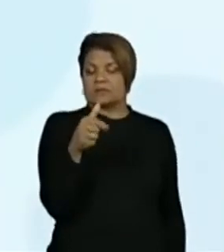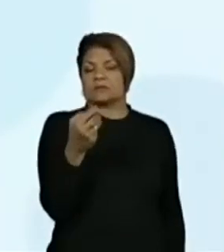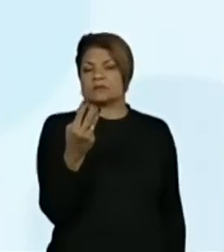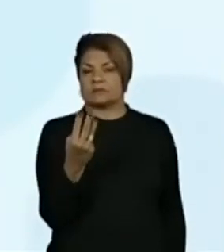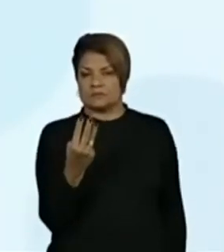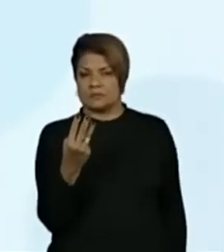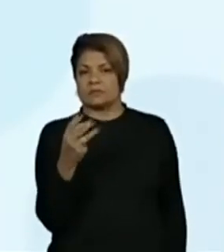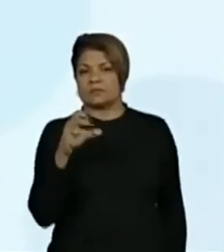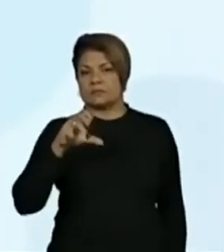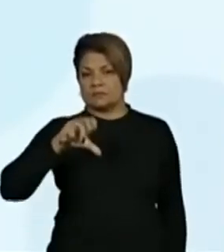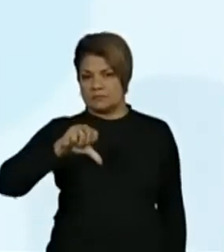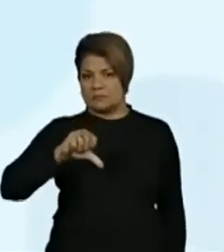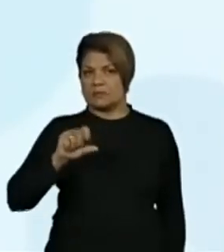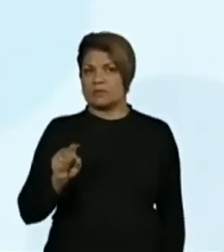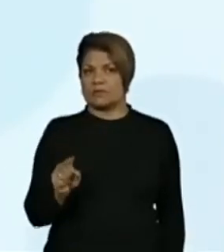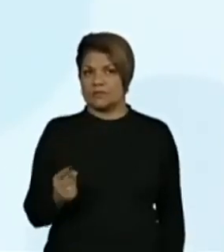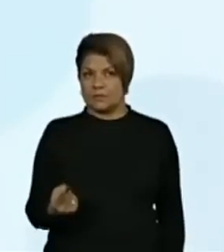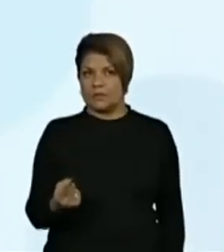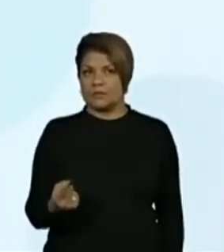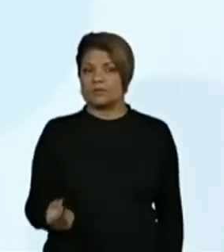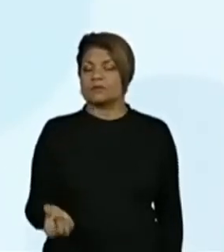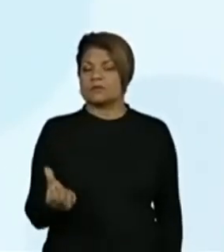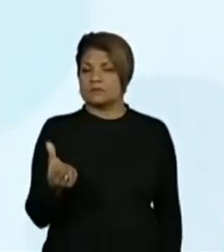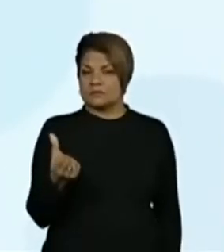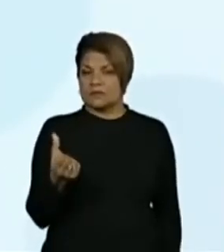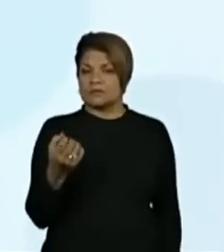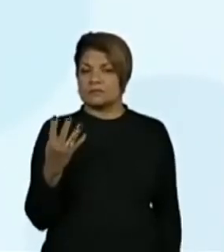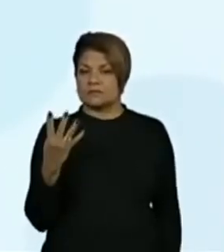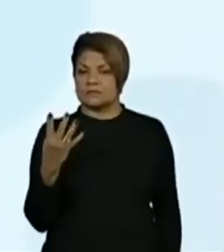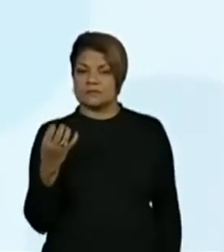Veja, setecentos e trinta e nove mil.